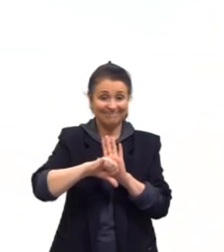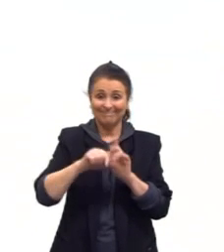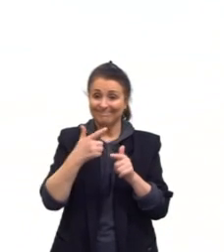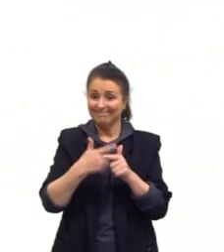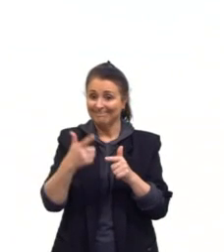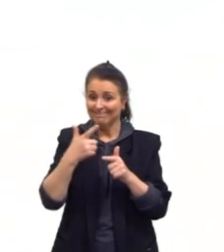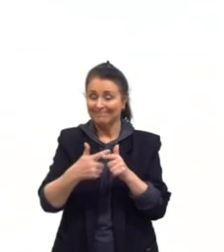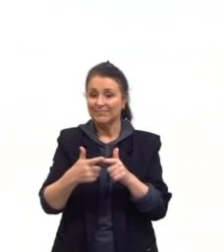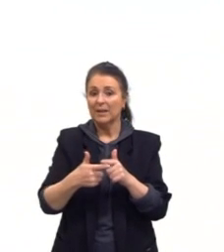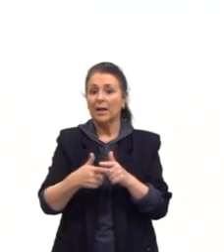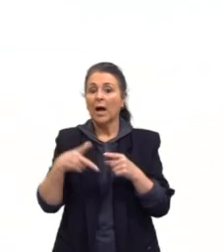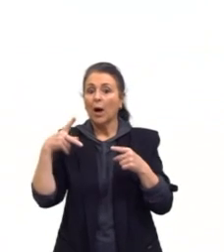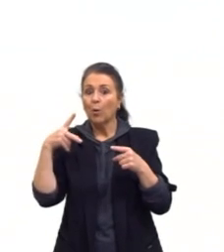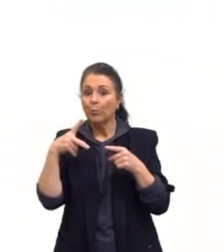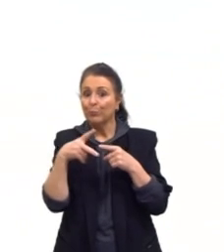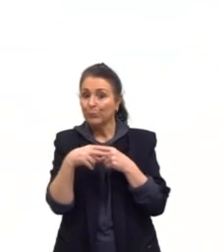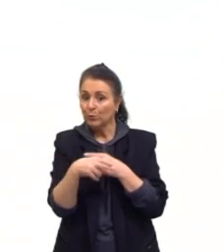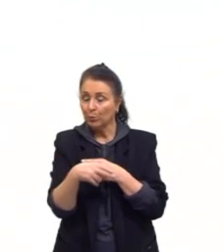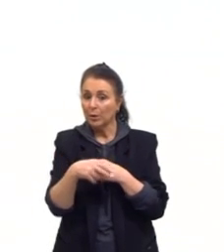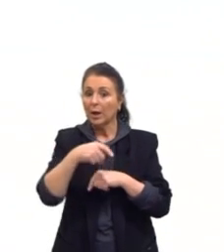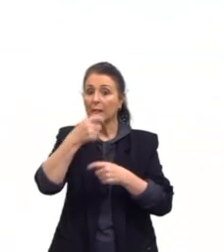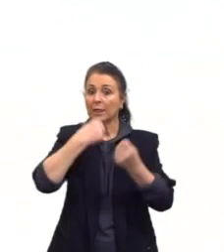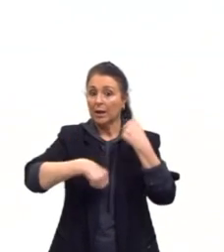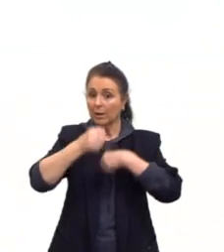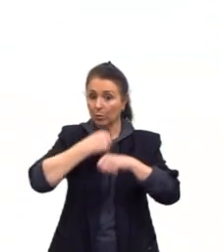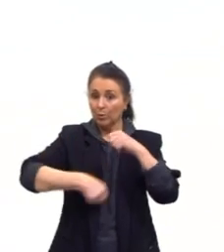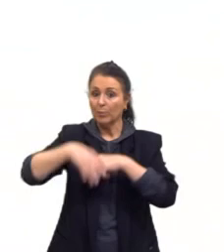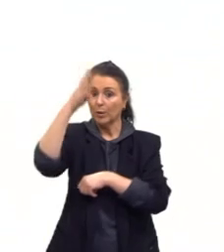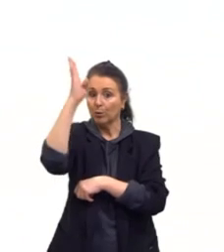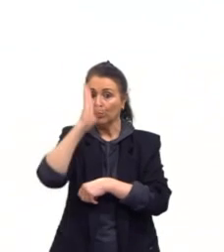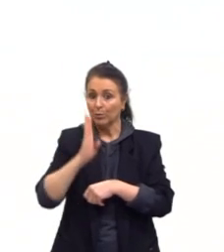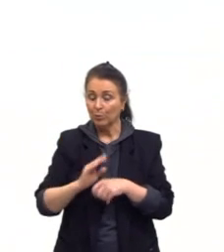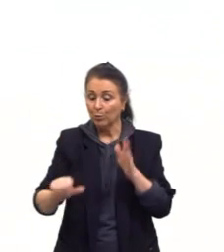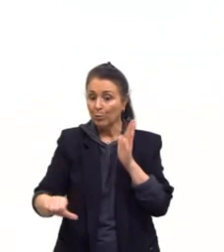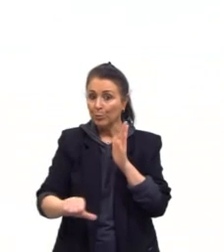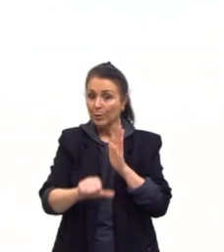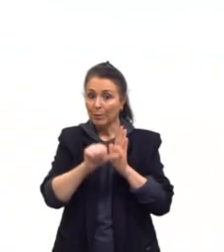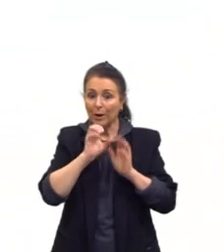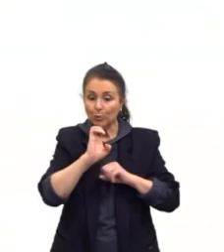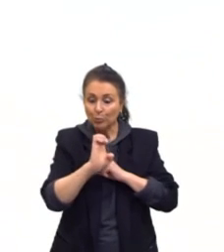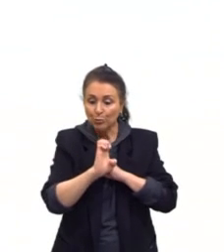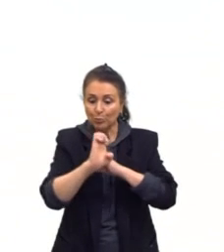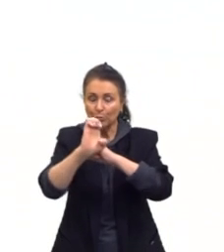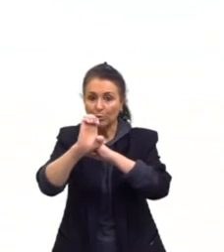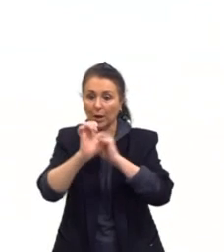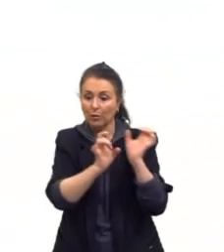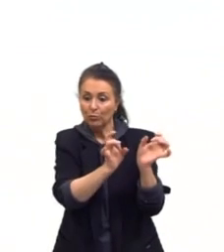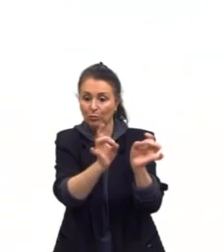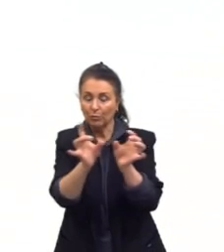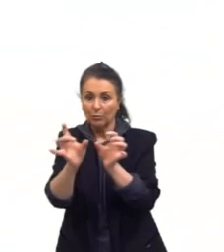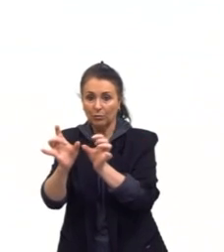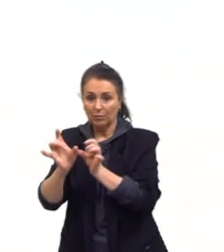economia brasileira com o modelo primário exportador, gurizada? O que que acontece? Nós temos justamente essa,